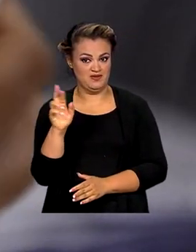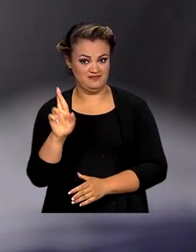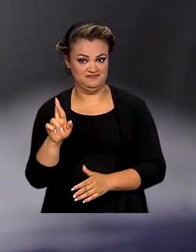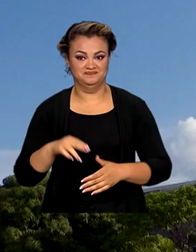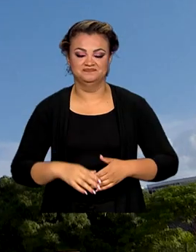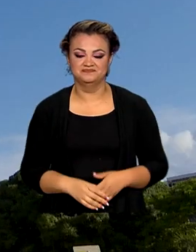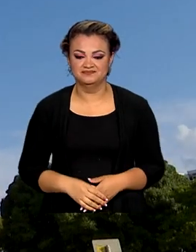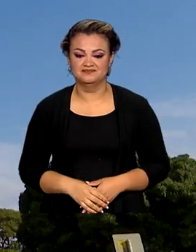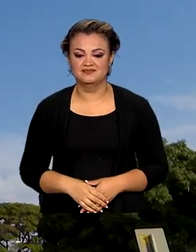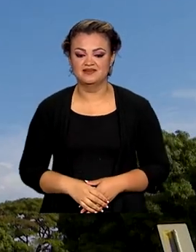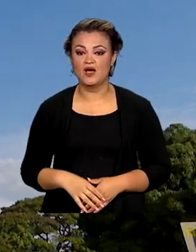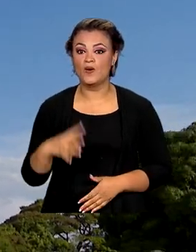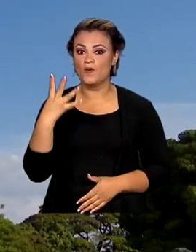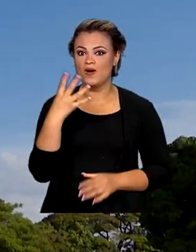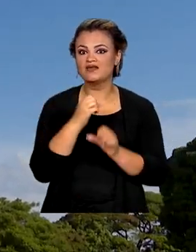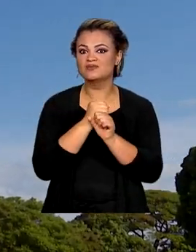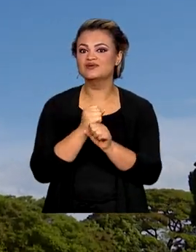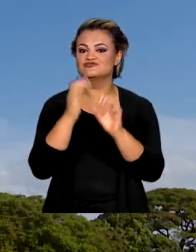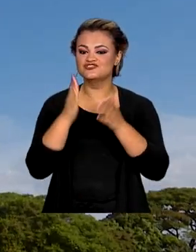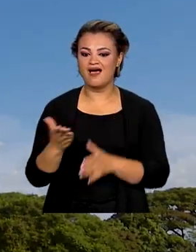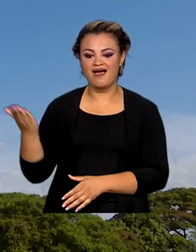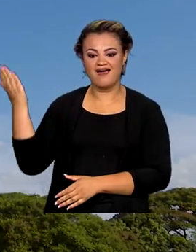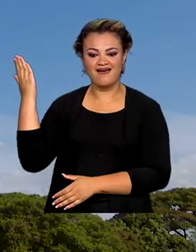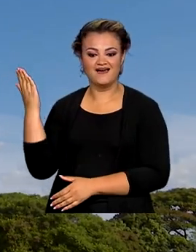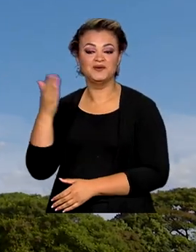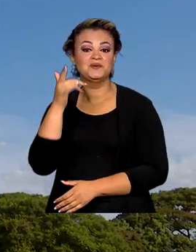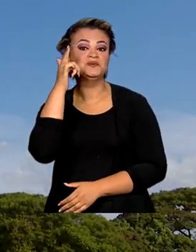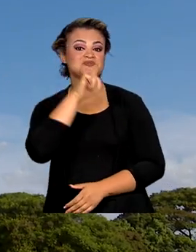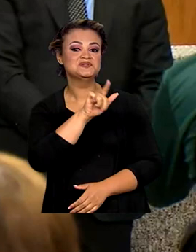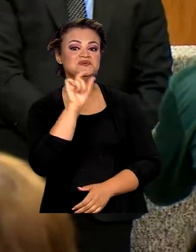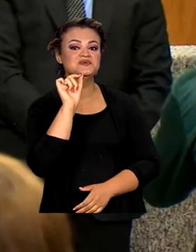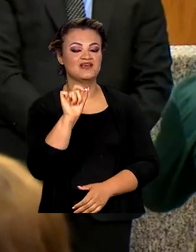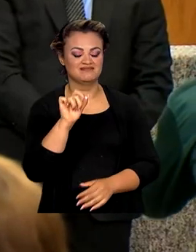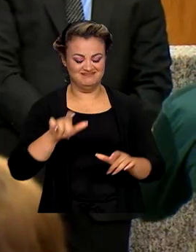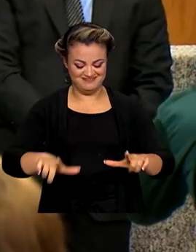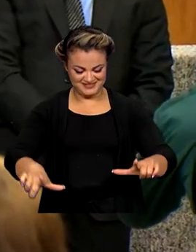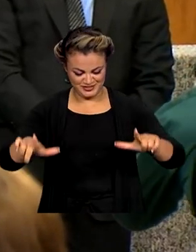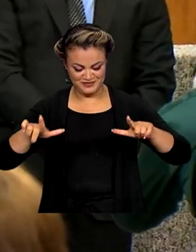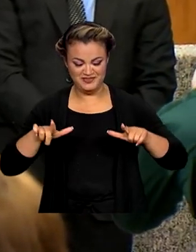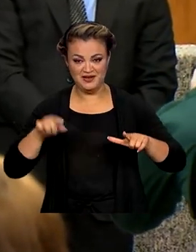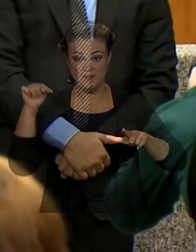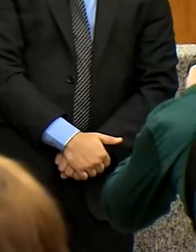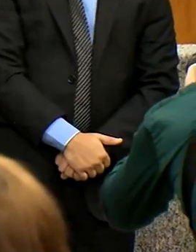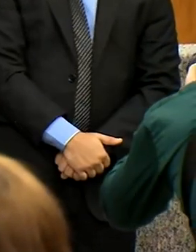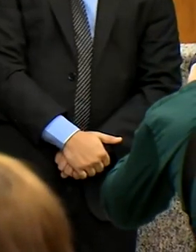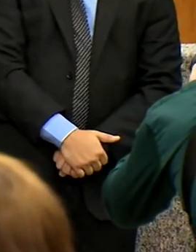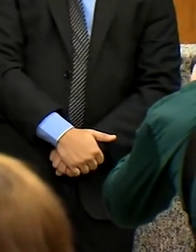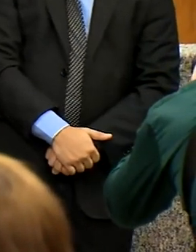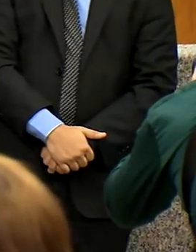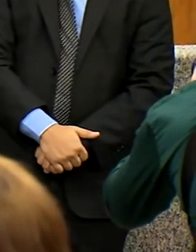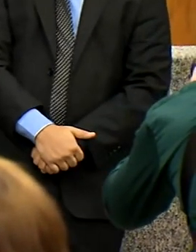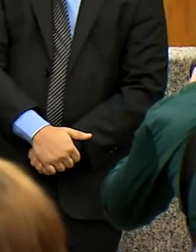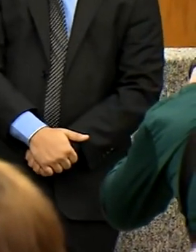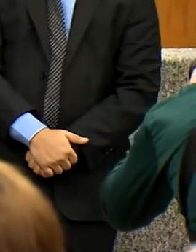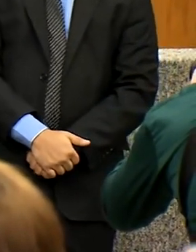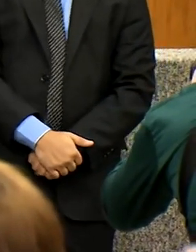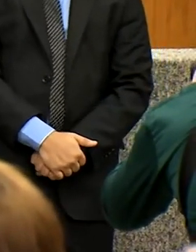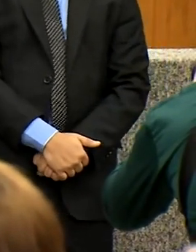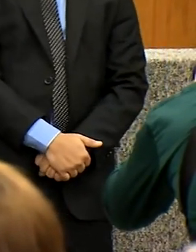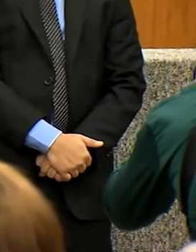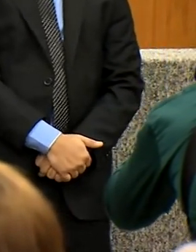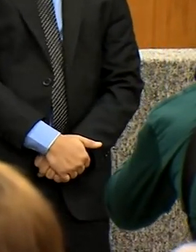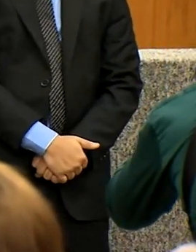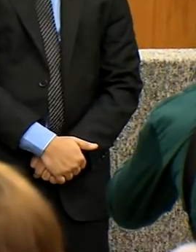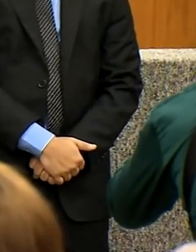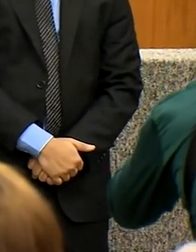E pelo quarto ano consecutivo, a EBC recebe o certificado de boas práticas de governança no